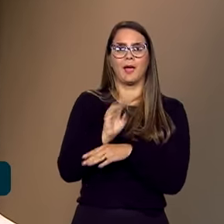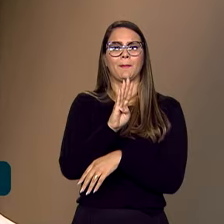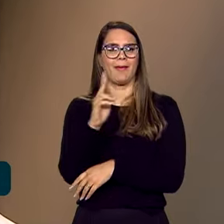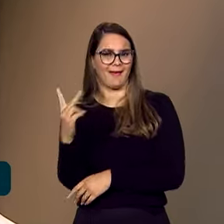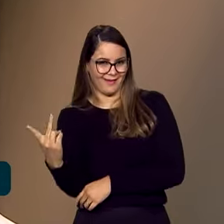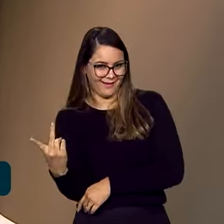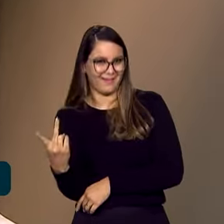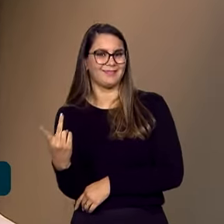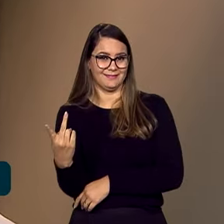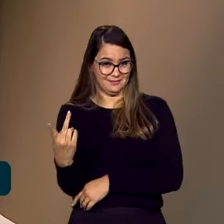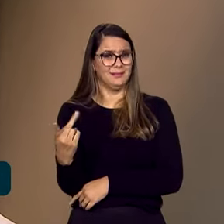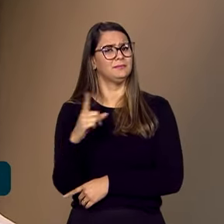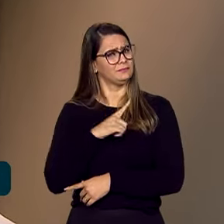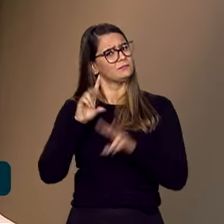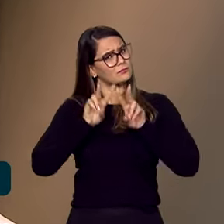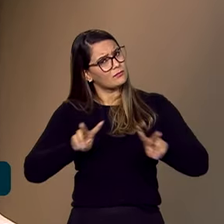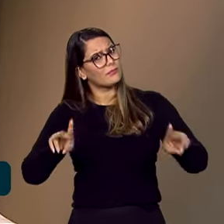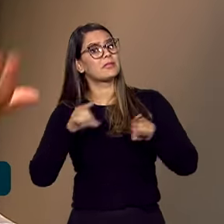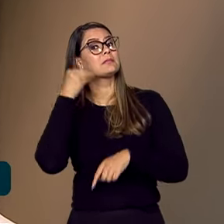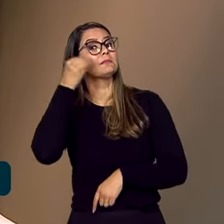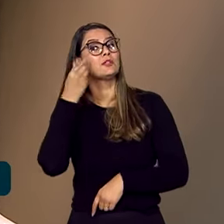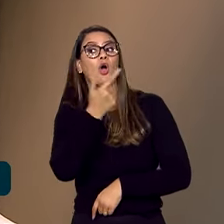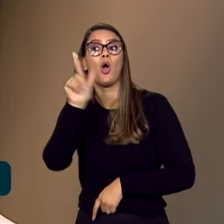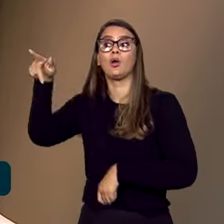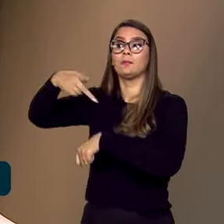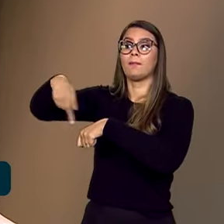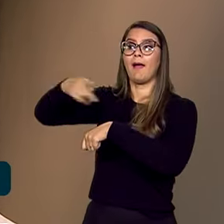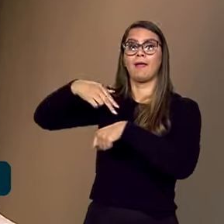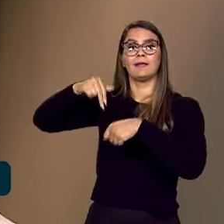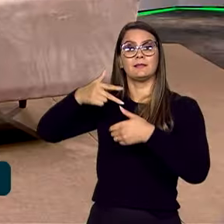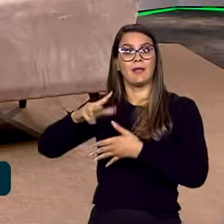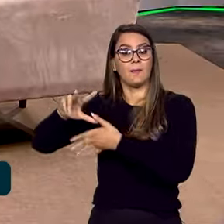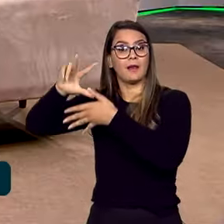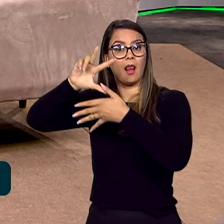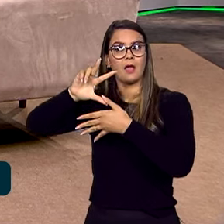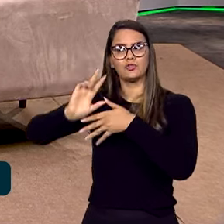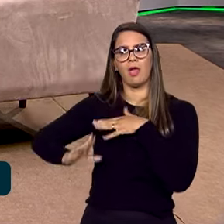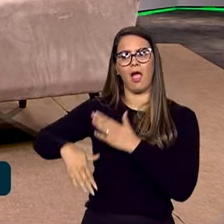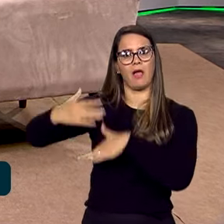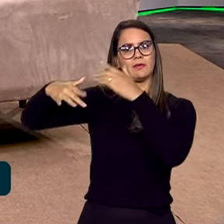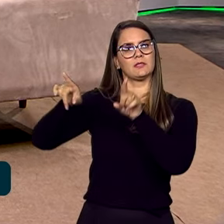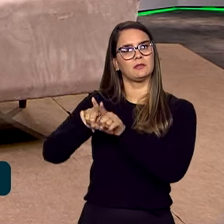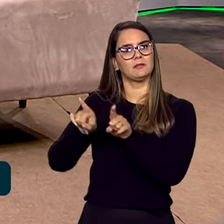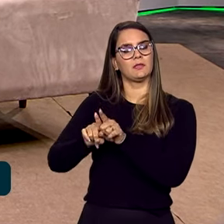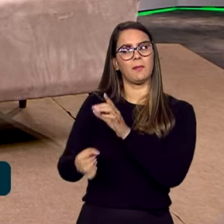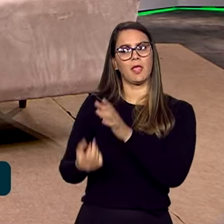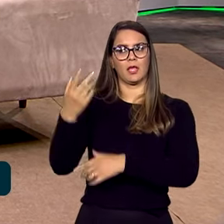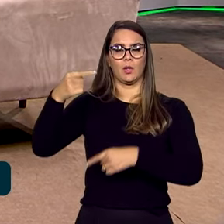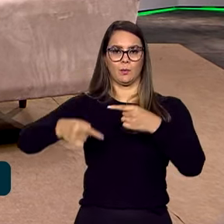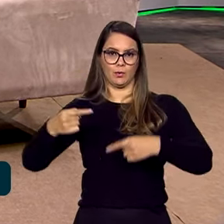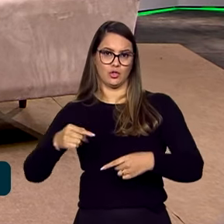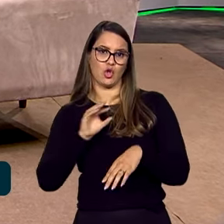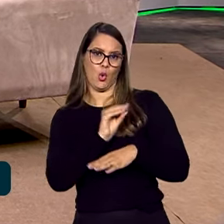Belo Horizonte, e estamos olhando também experiências em outros países da América Latina que estão avançando nesse processo de construção de políticas